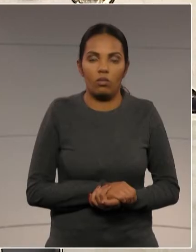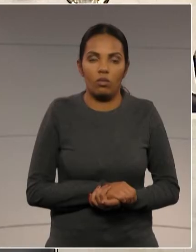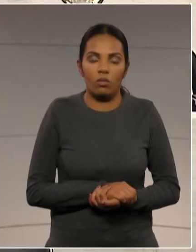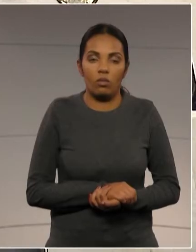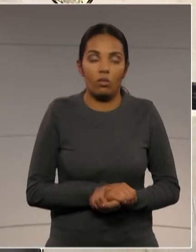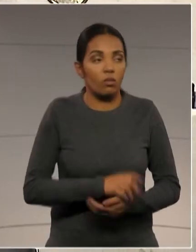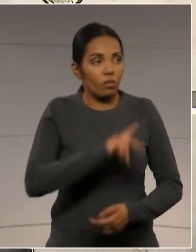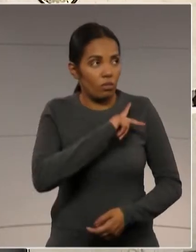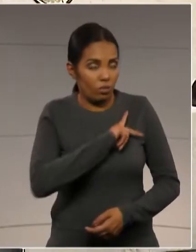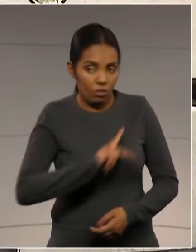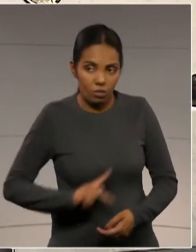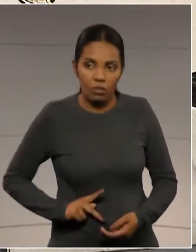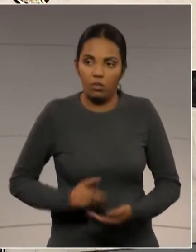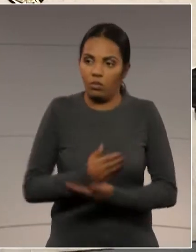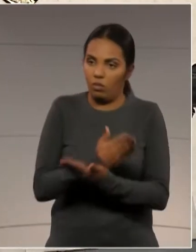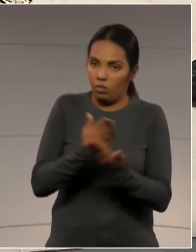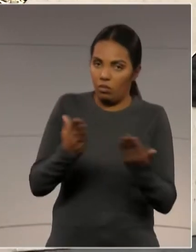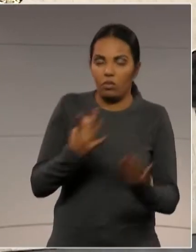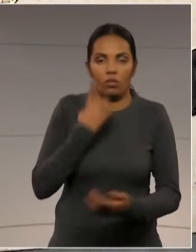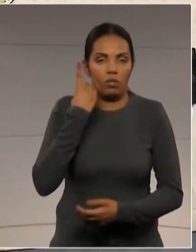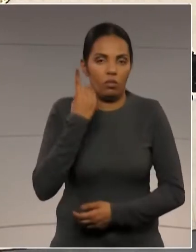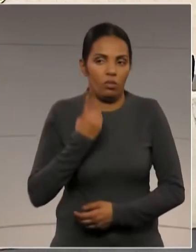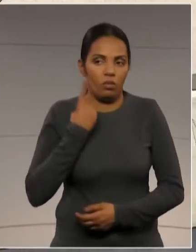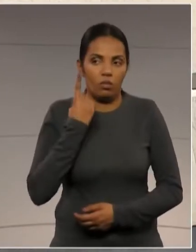Senhor presidente, senhores deputados,